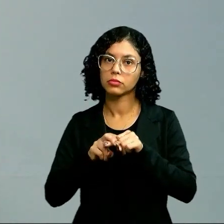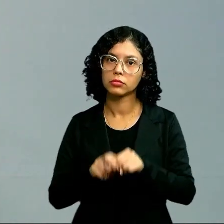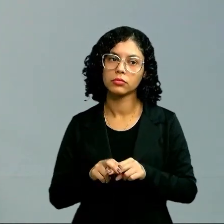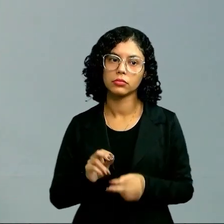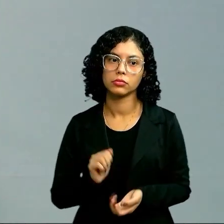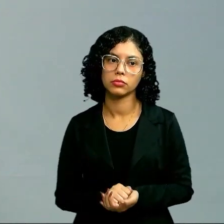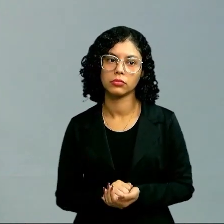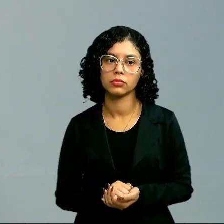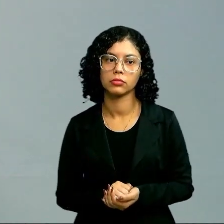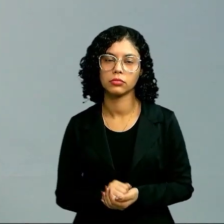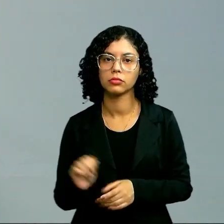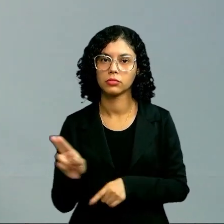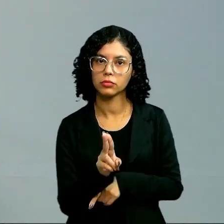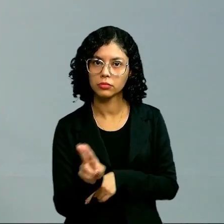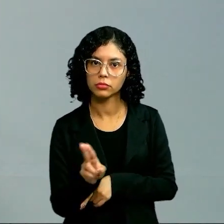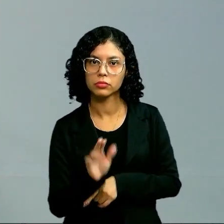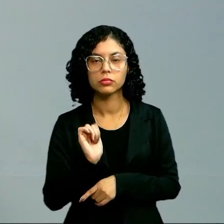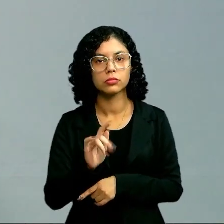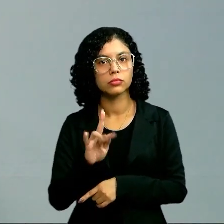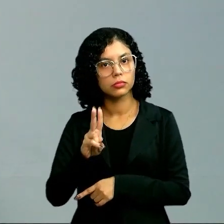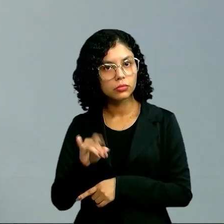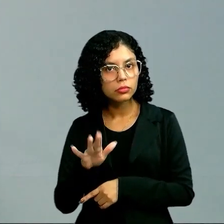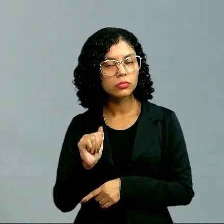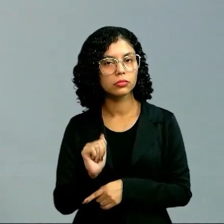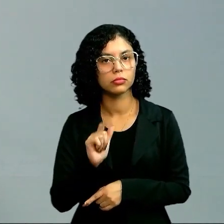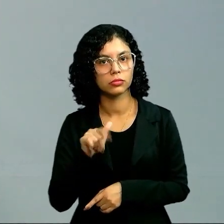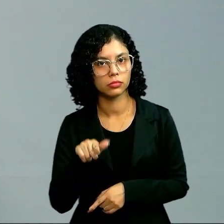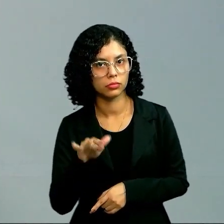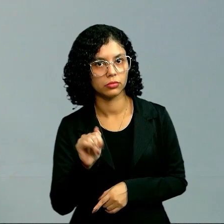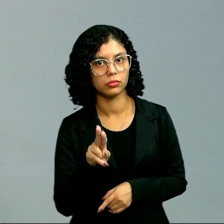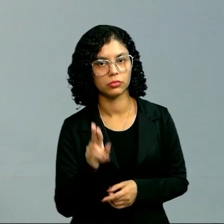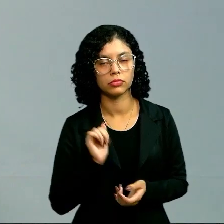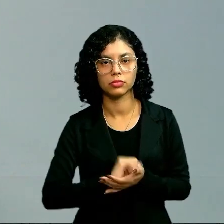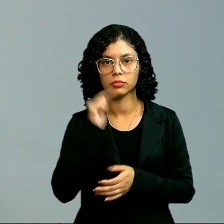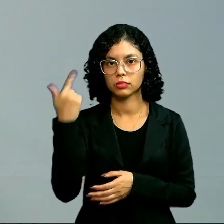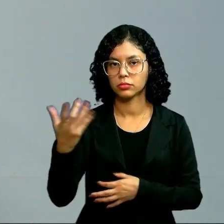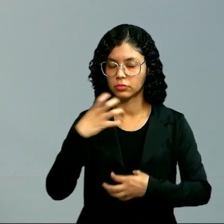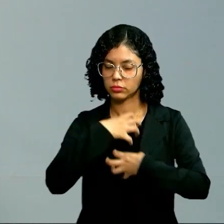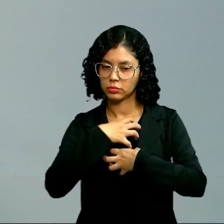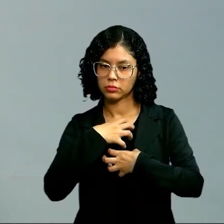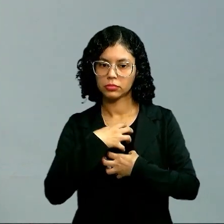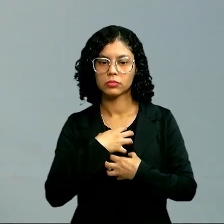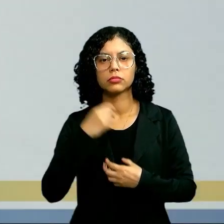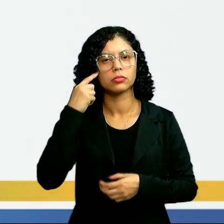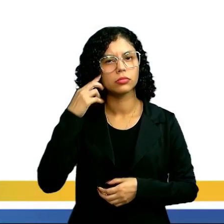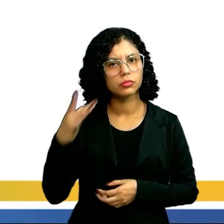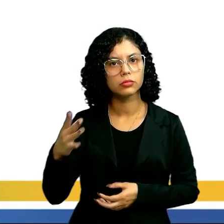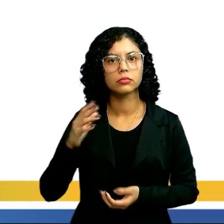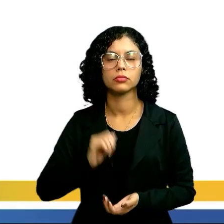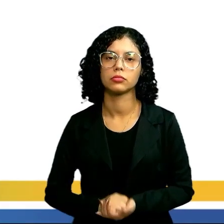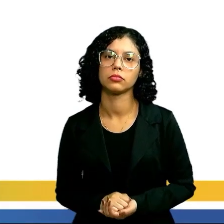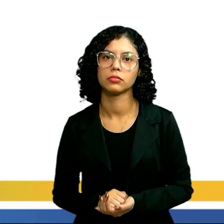ela é chamada de álgebra linear, a partir daquele momento que você não imagina.